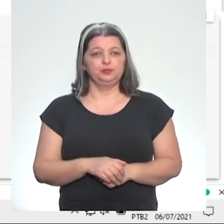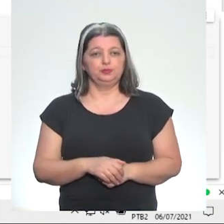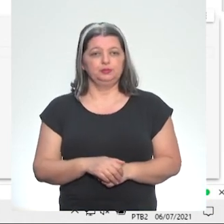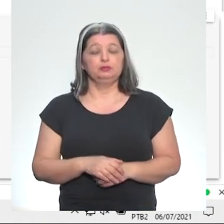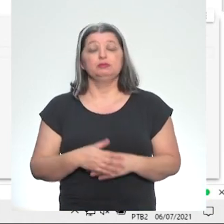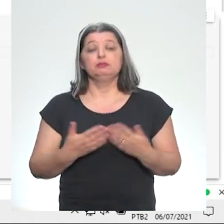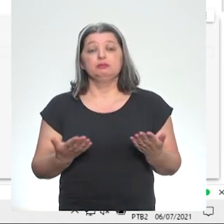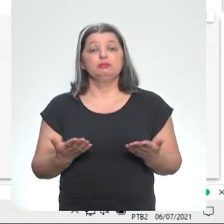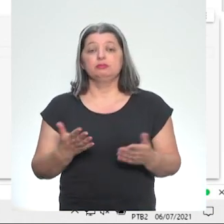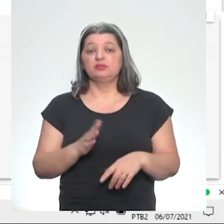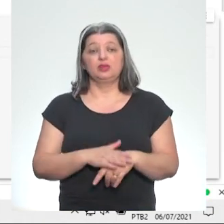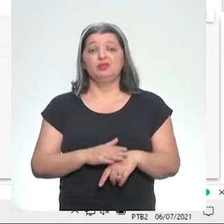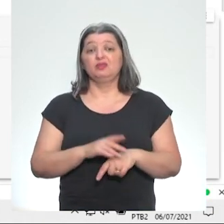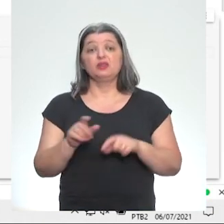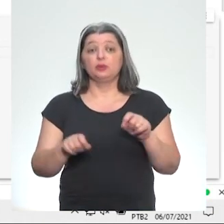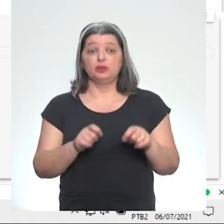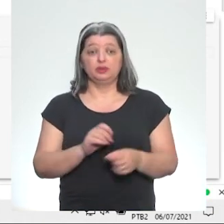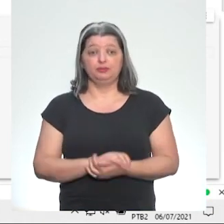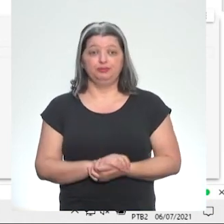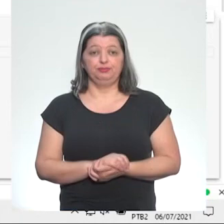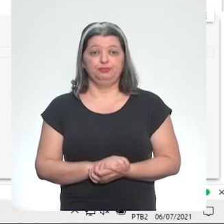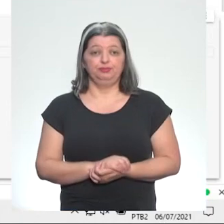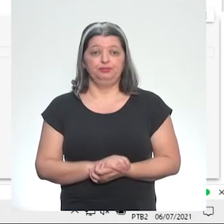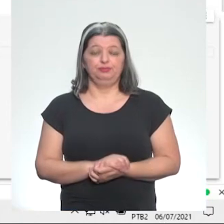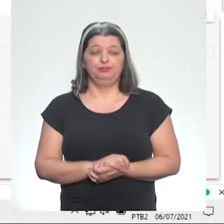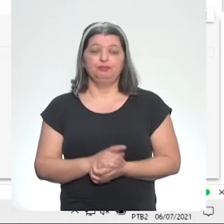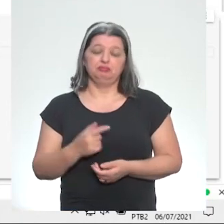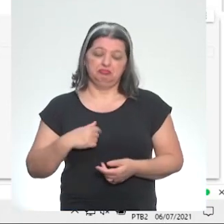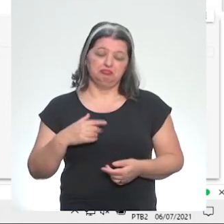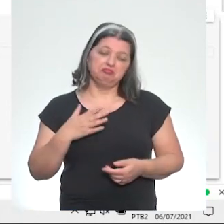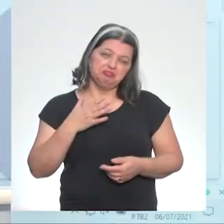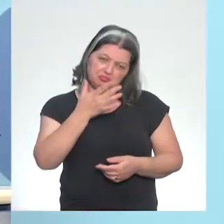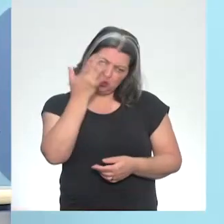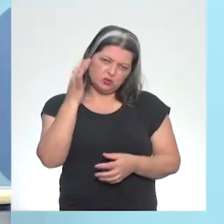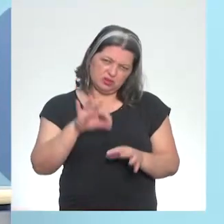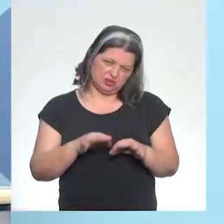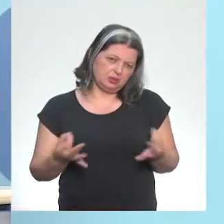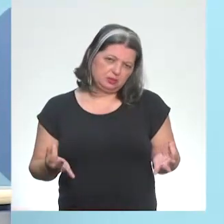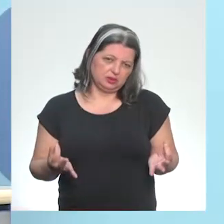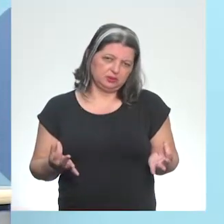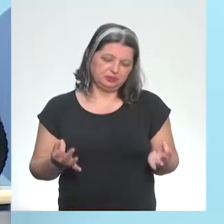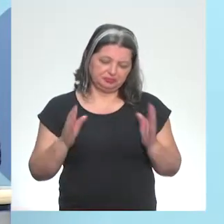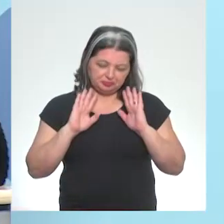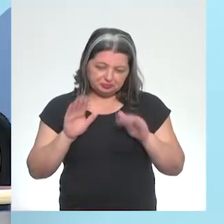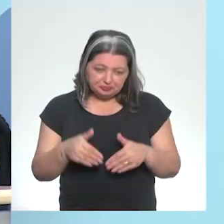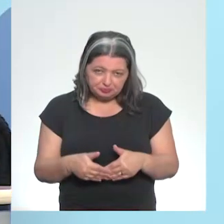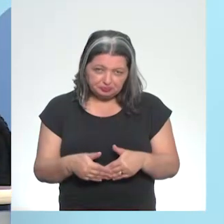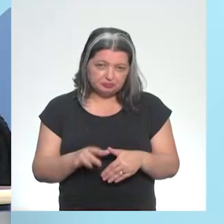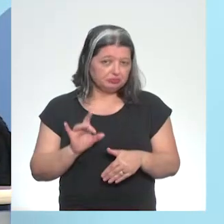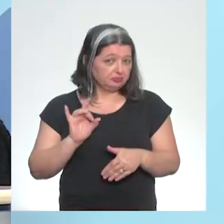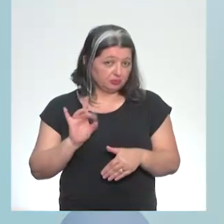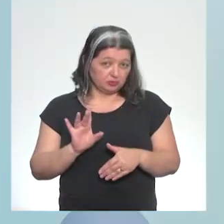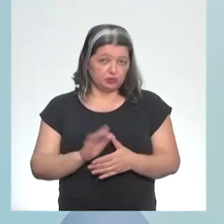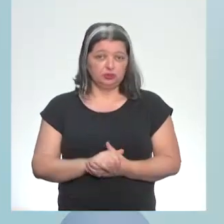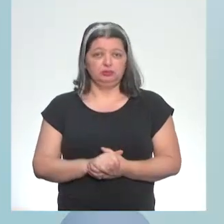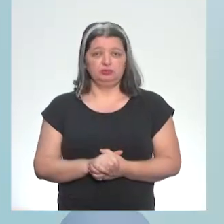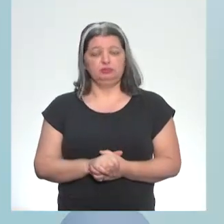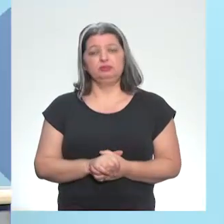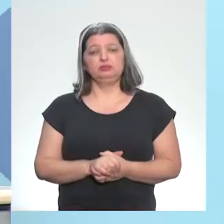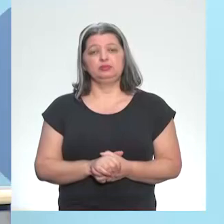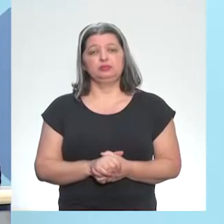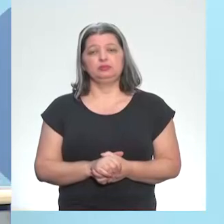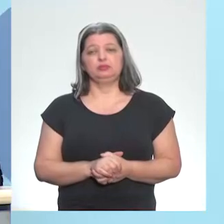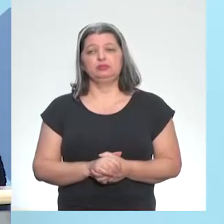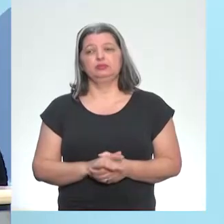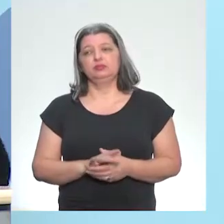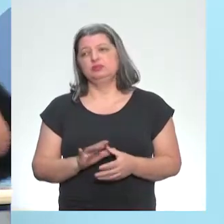E o que eu vou fazer com essas notas? No caso, como eu sou uma pessoa simples, sou uma pessoa simples, sou uma pessoa humilde, eu só quero a média. Singela. Eu